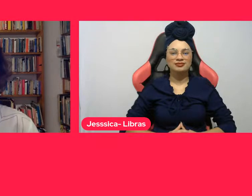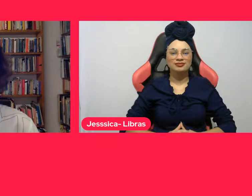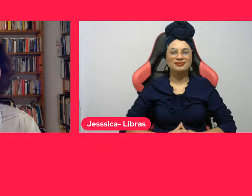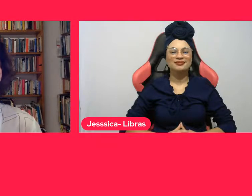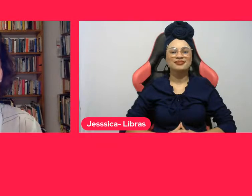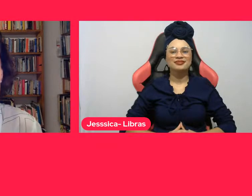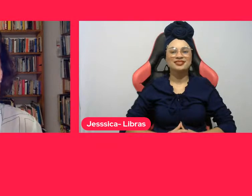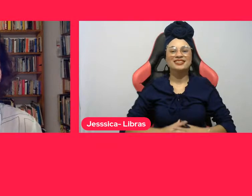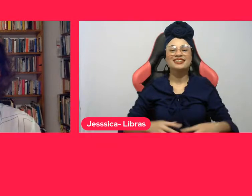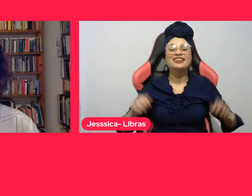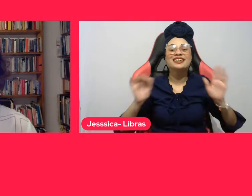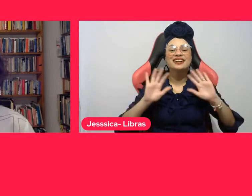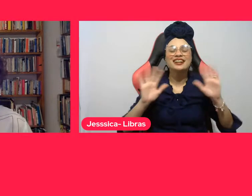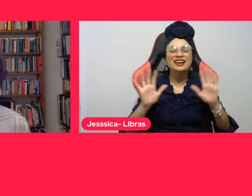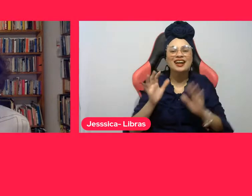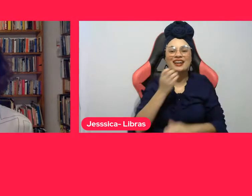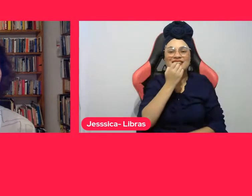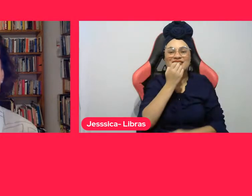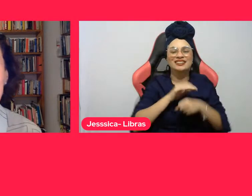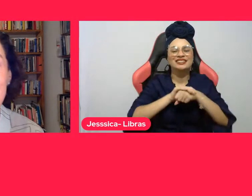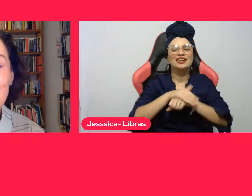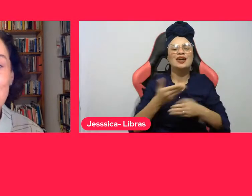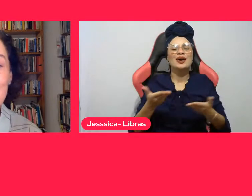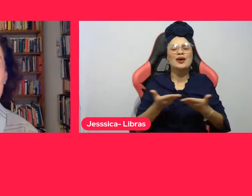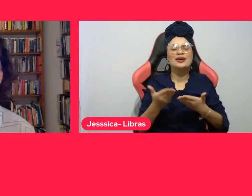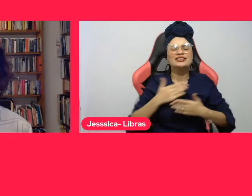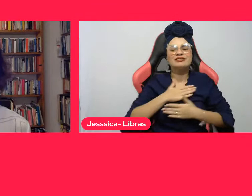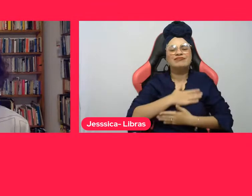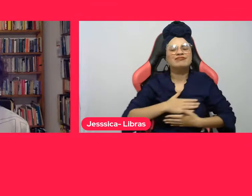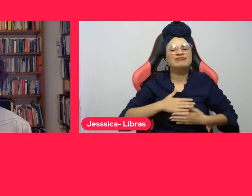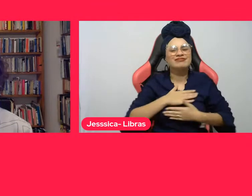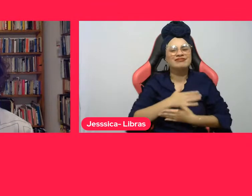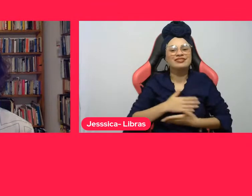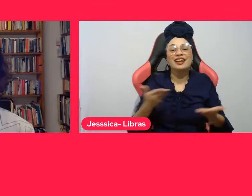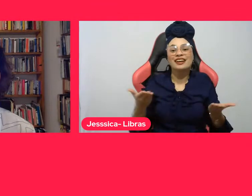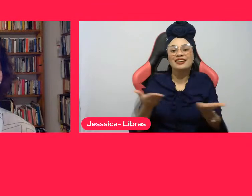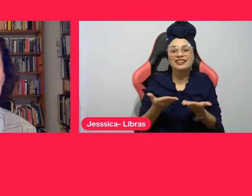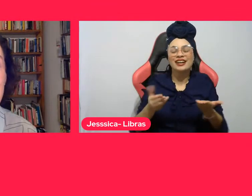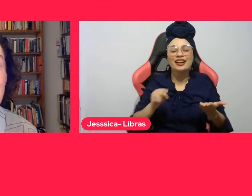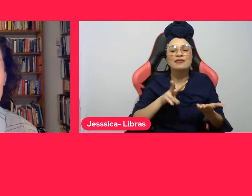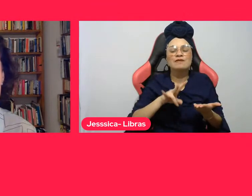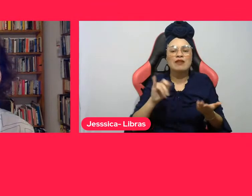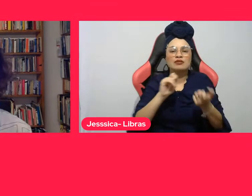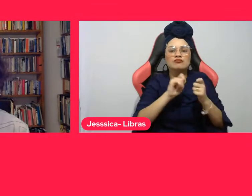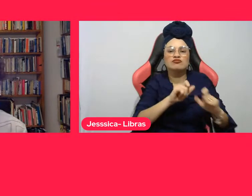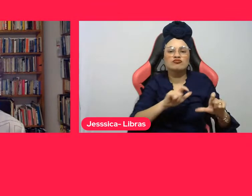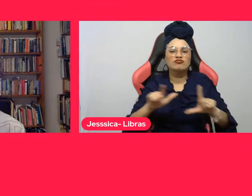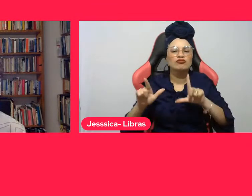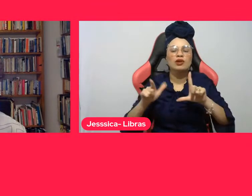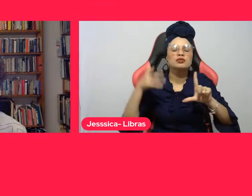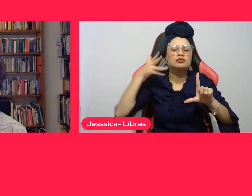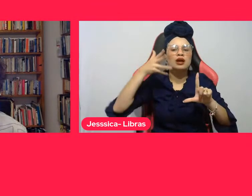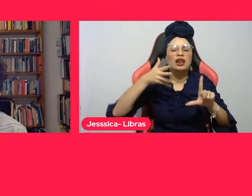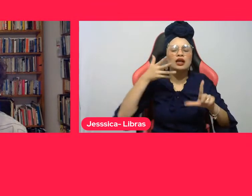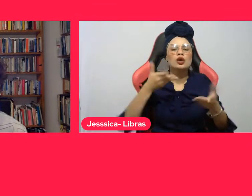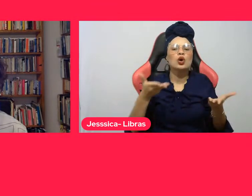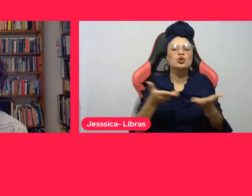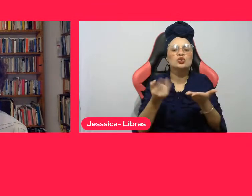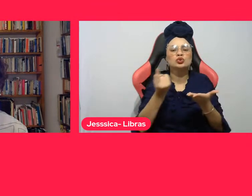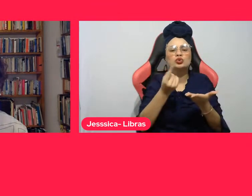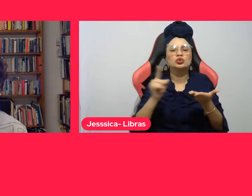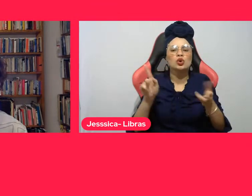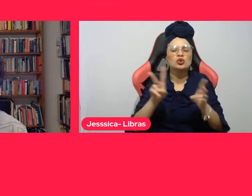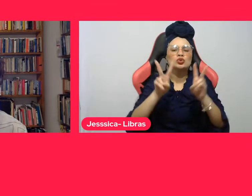Boa noite, é um prazer estar aqui hoje para apresentar a nossa última conversa da série de